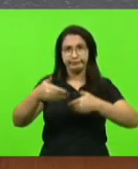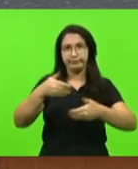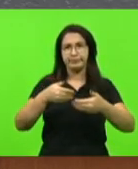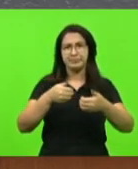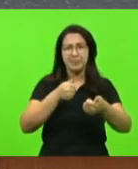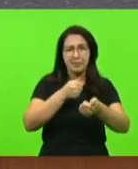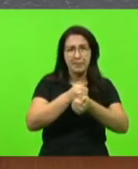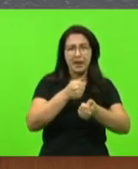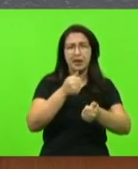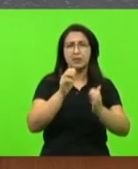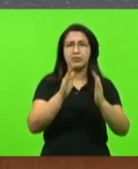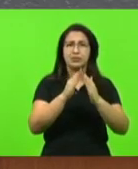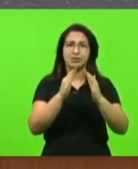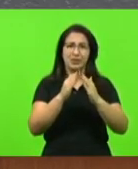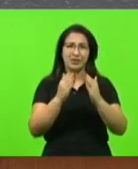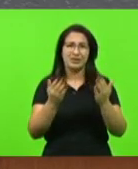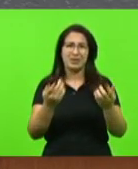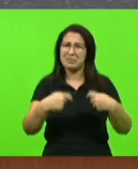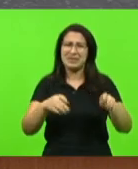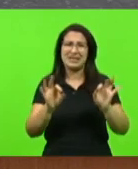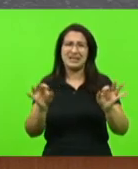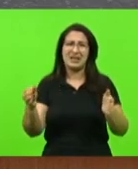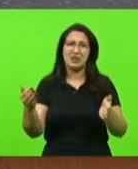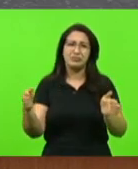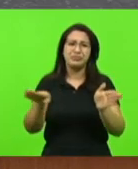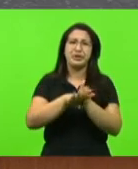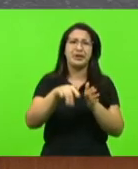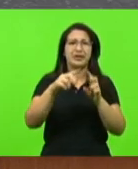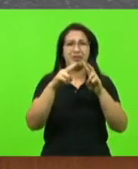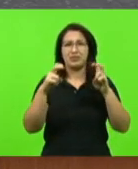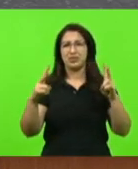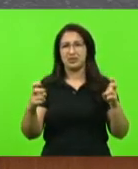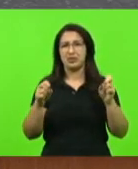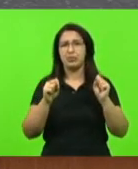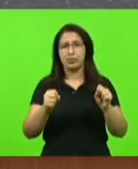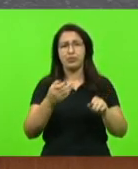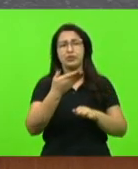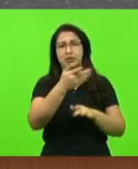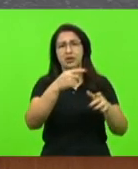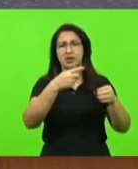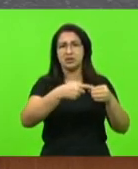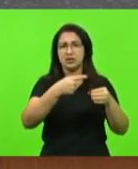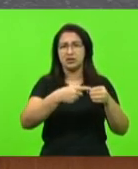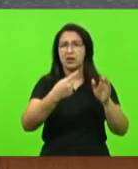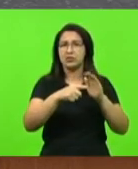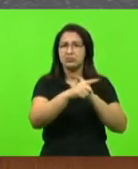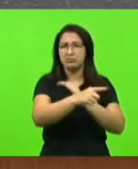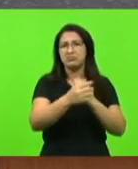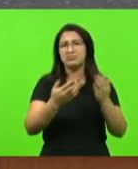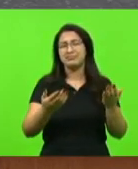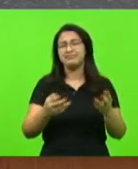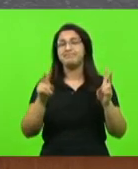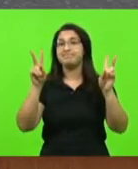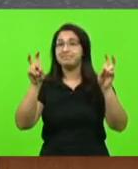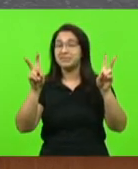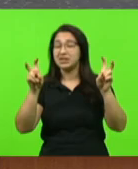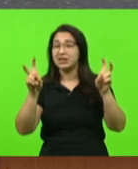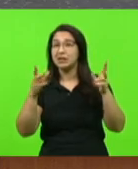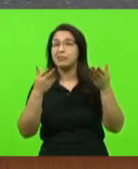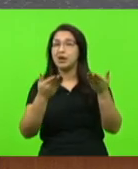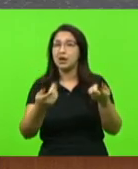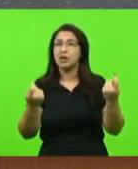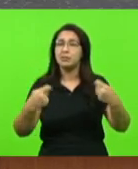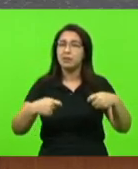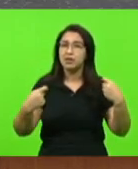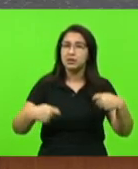parece que não há como esse tema, ele tem que ser tratado e ser